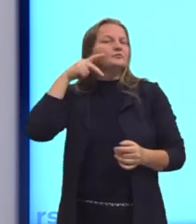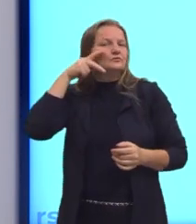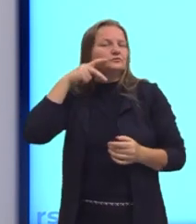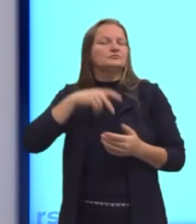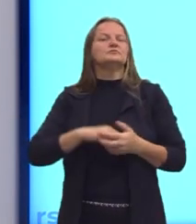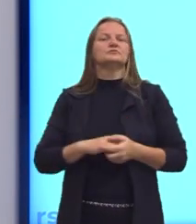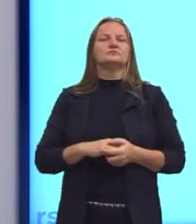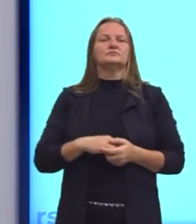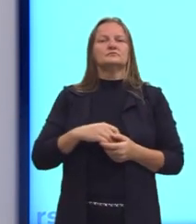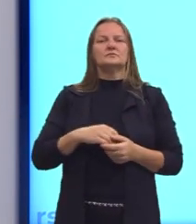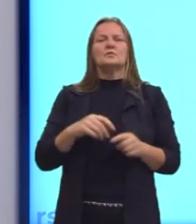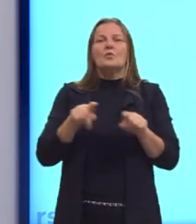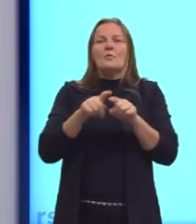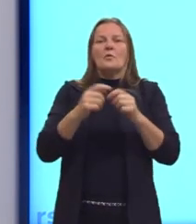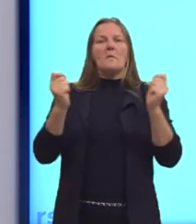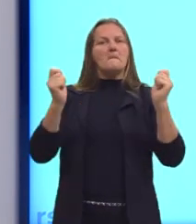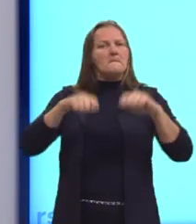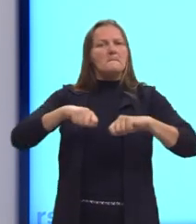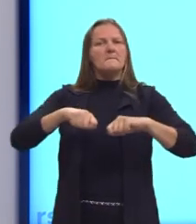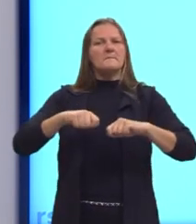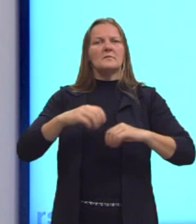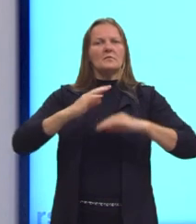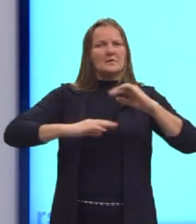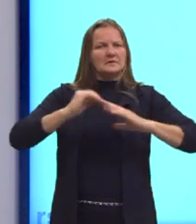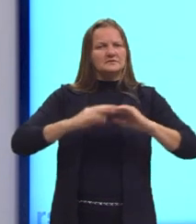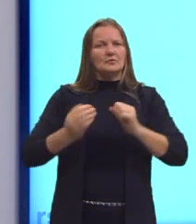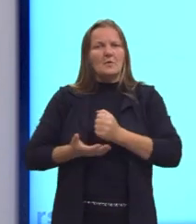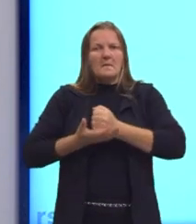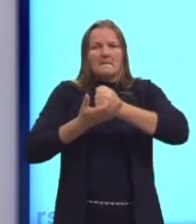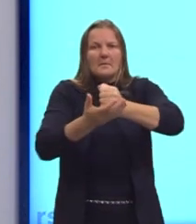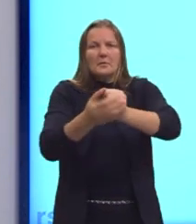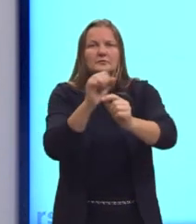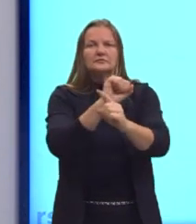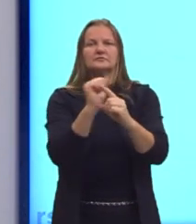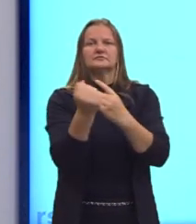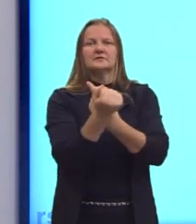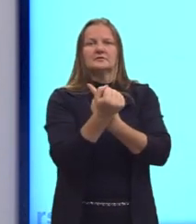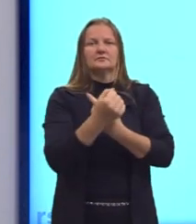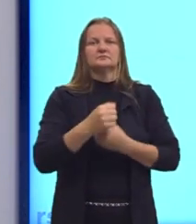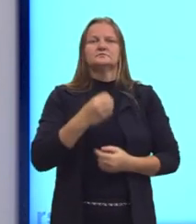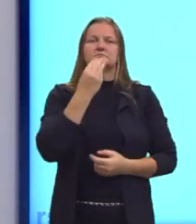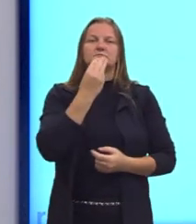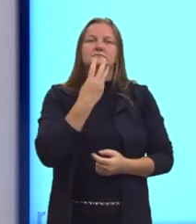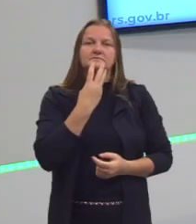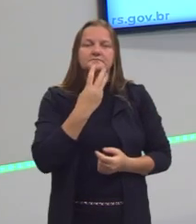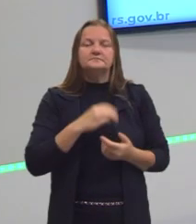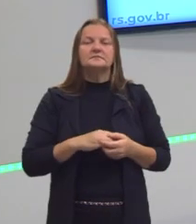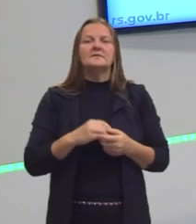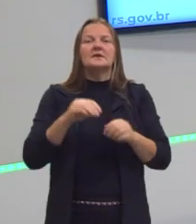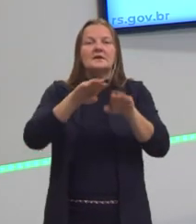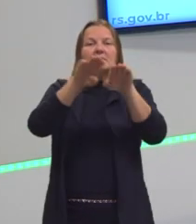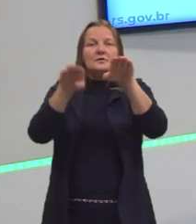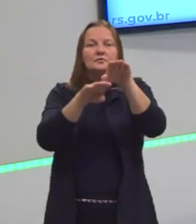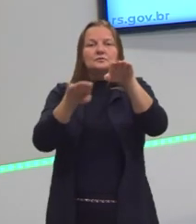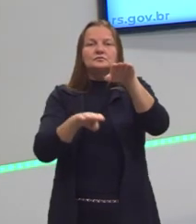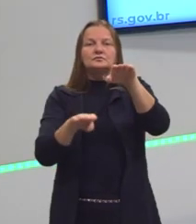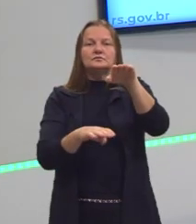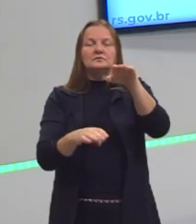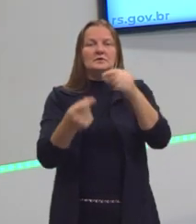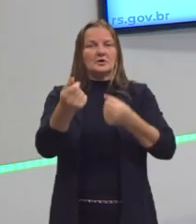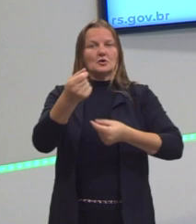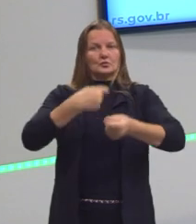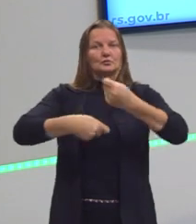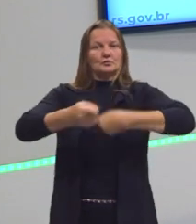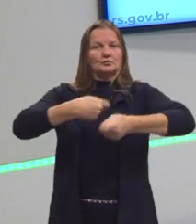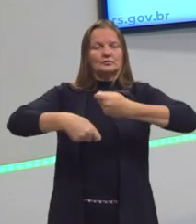um grande potencial de ação social. Então, para o Max Weber, a classe, a questão da economia, a questão